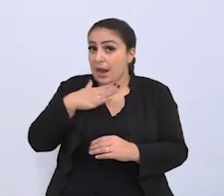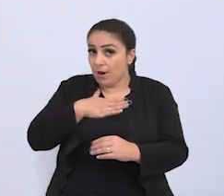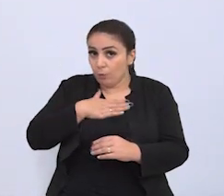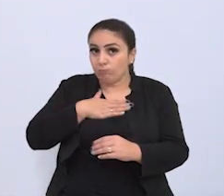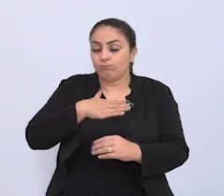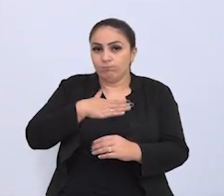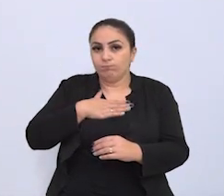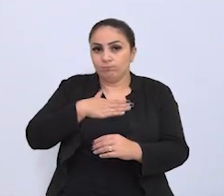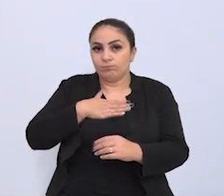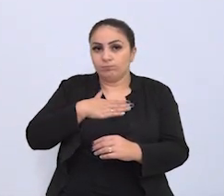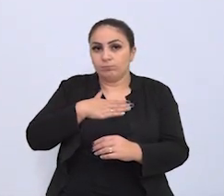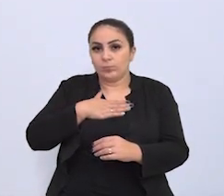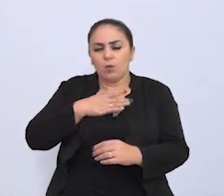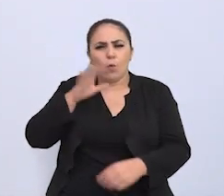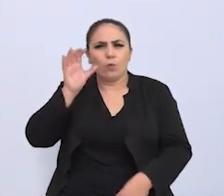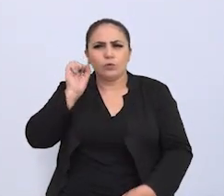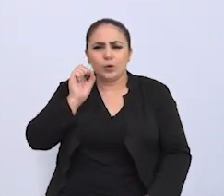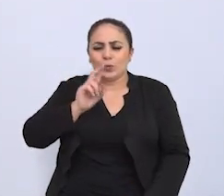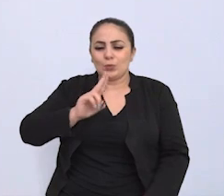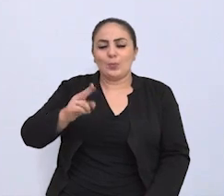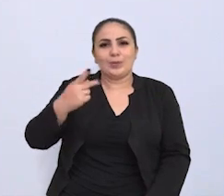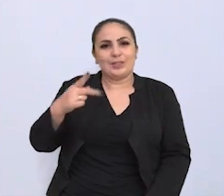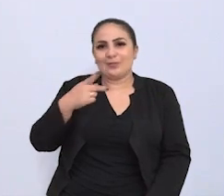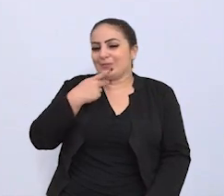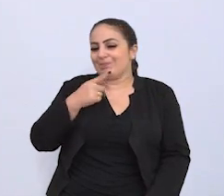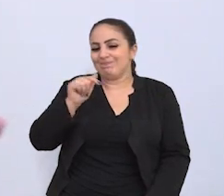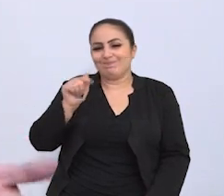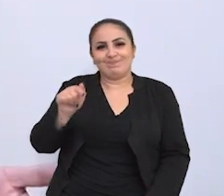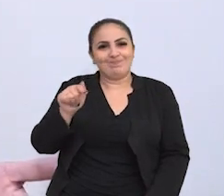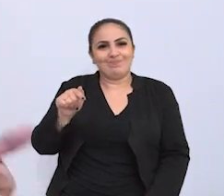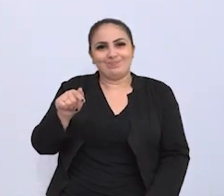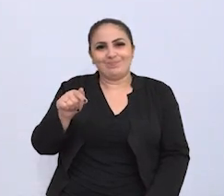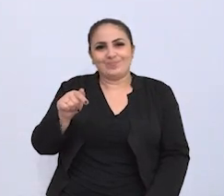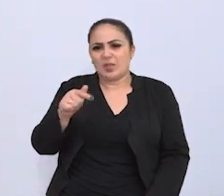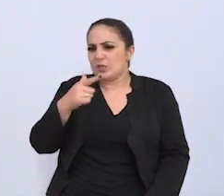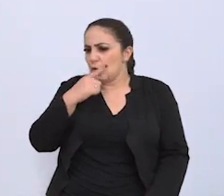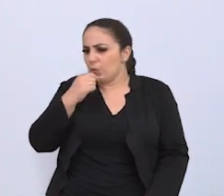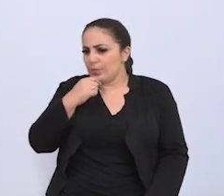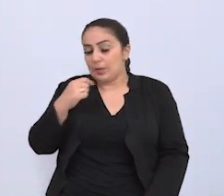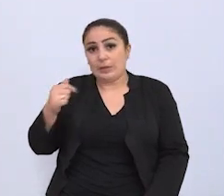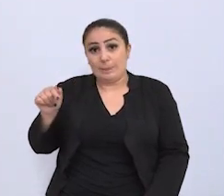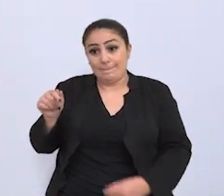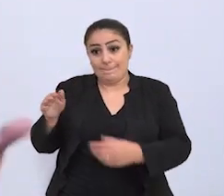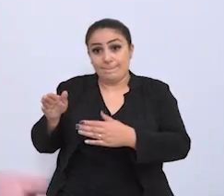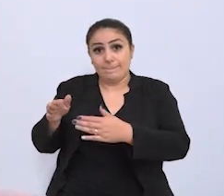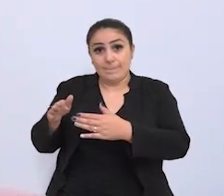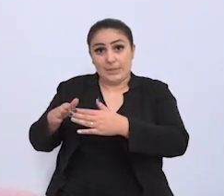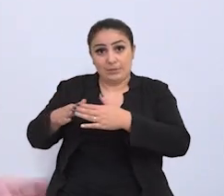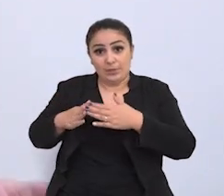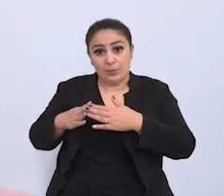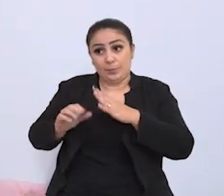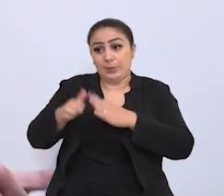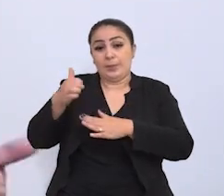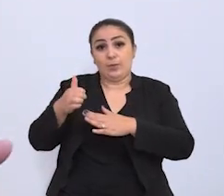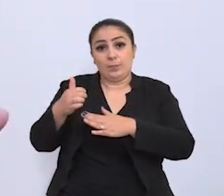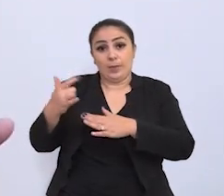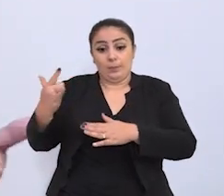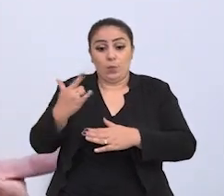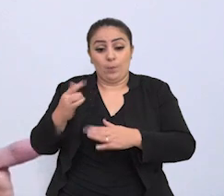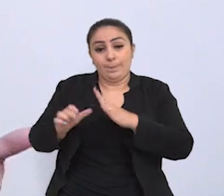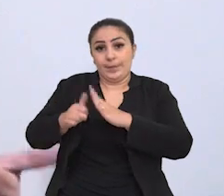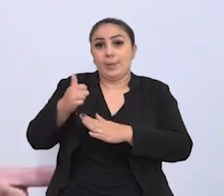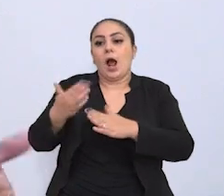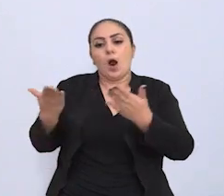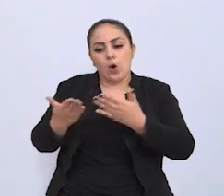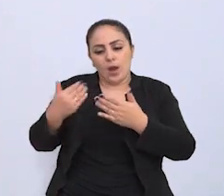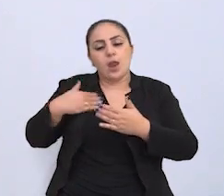eu quando ouvi o nome dele eu disse não, este homem me defendeu primeiro, este homem me amou primeiro, agora